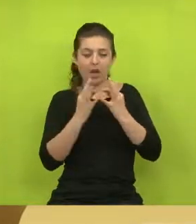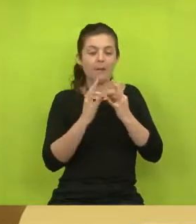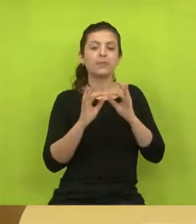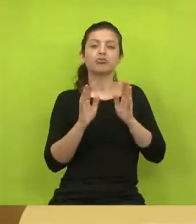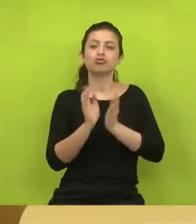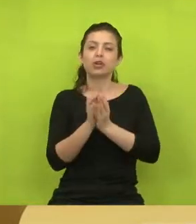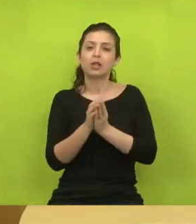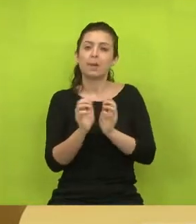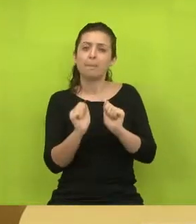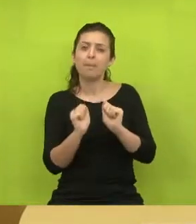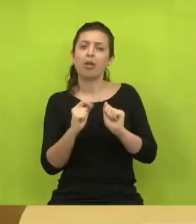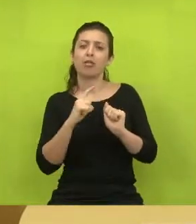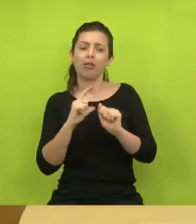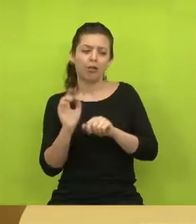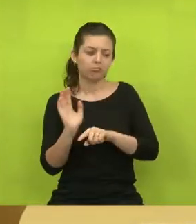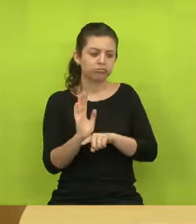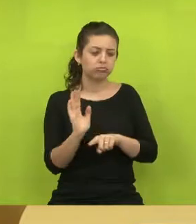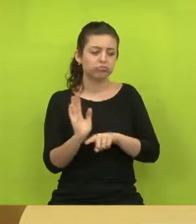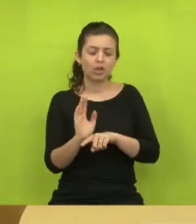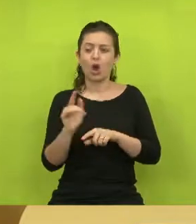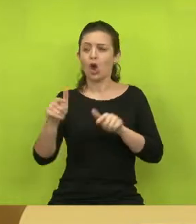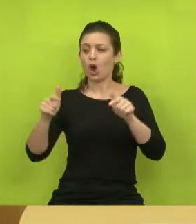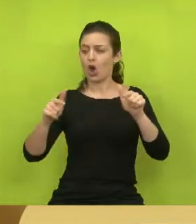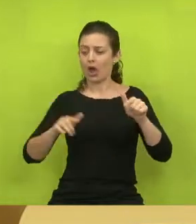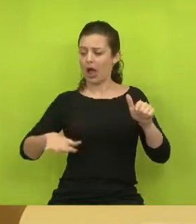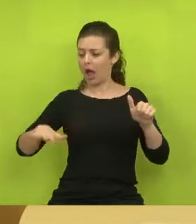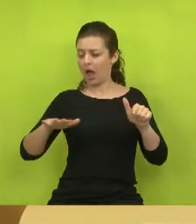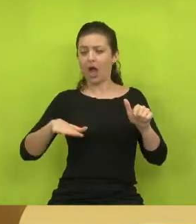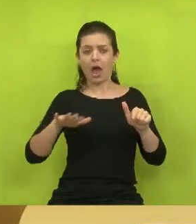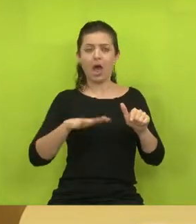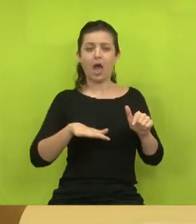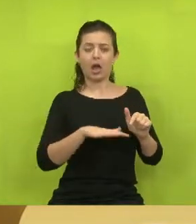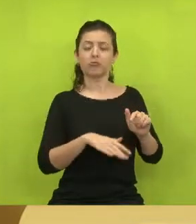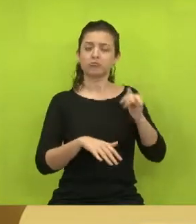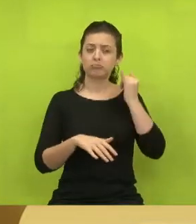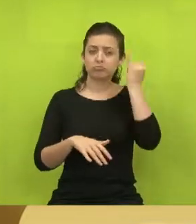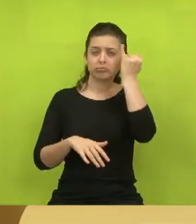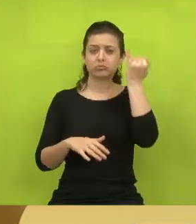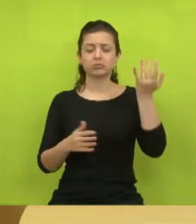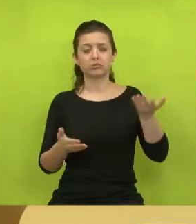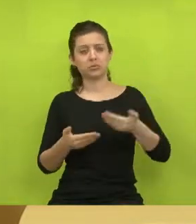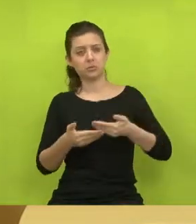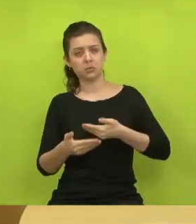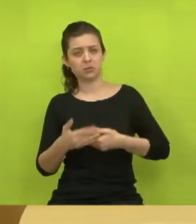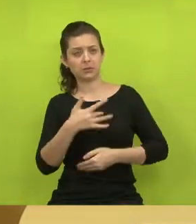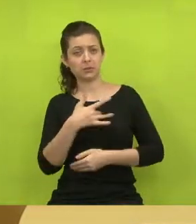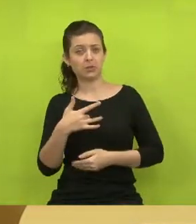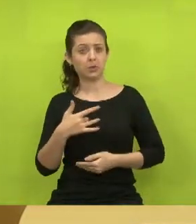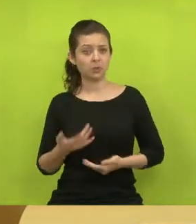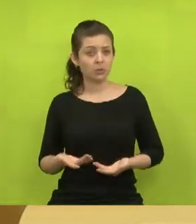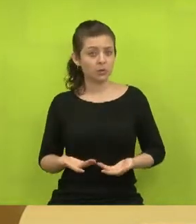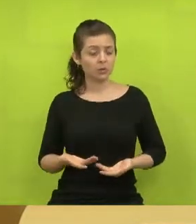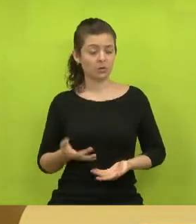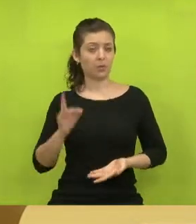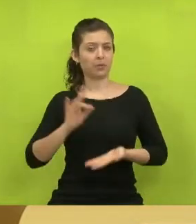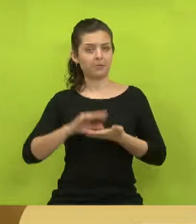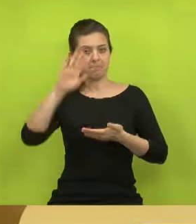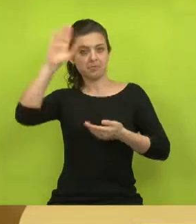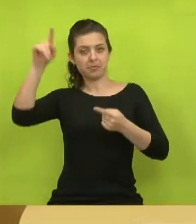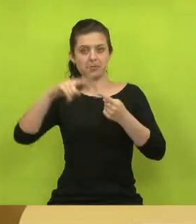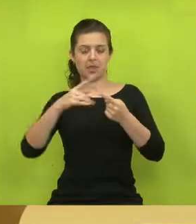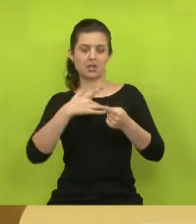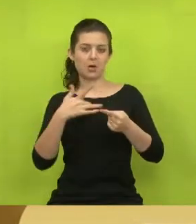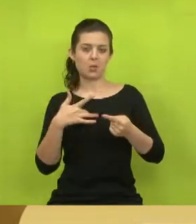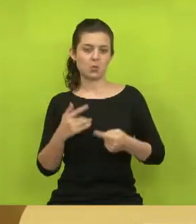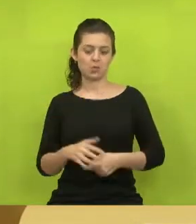possam ter mais assistência em outros setores e eu prioro aqui a saúde. Deixo como prioridade a